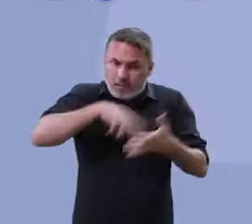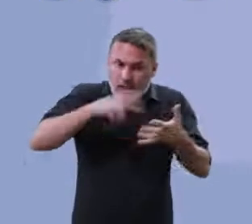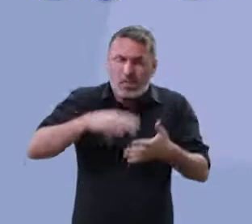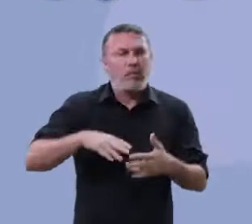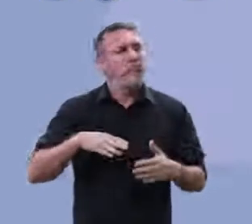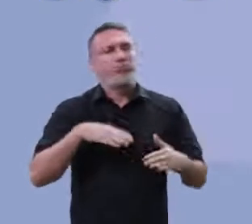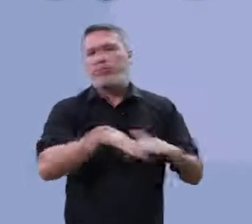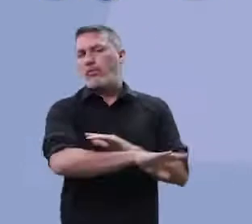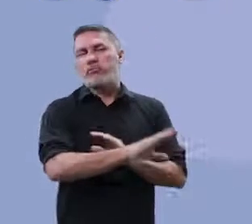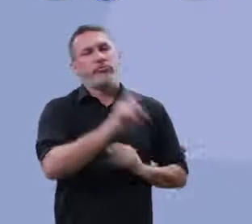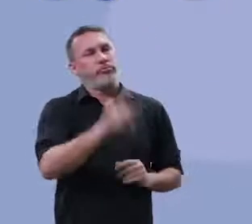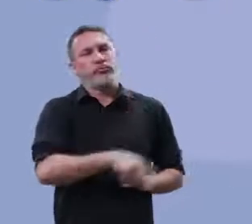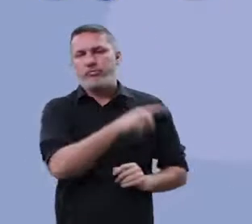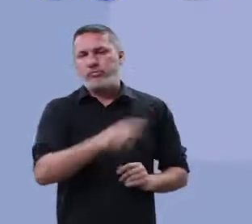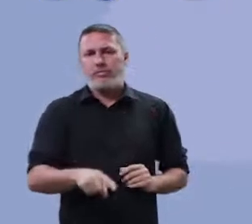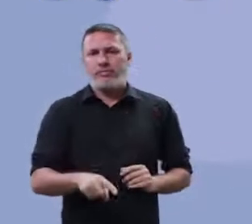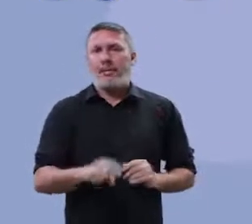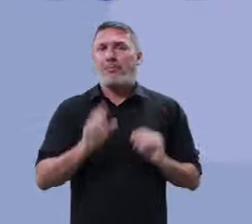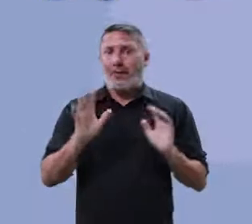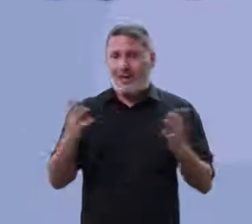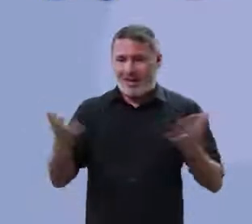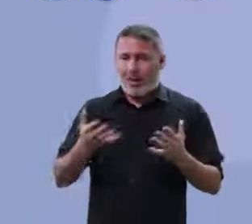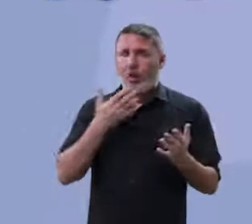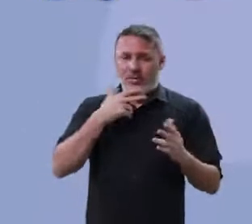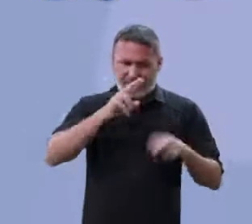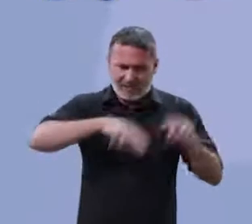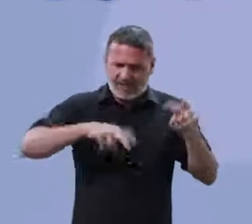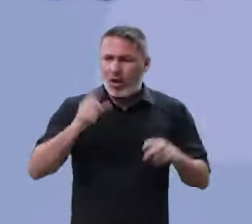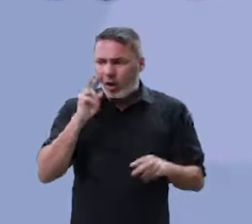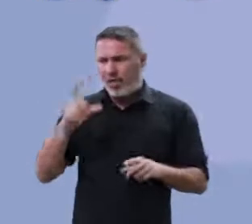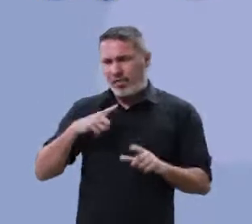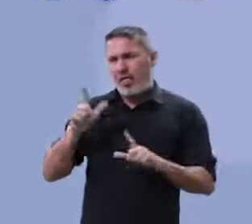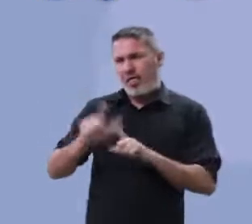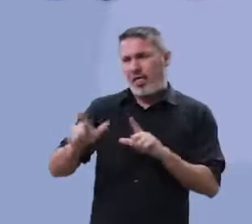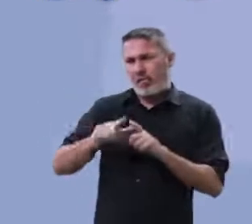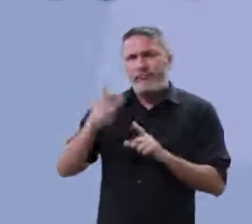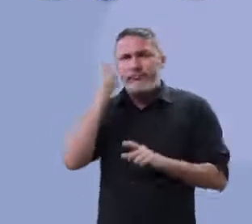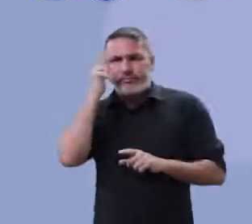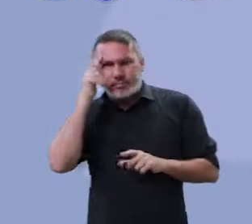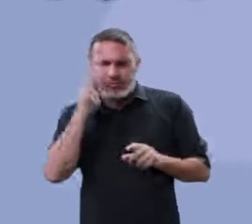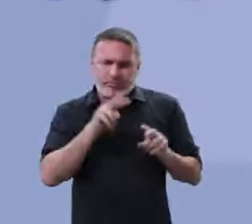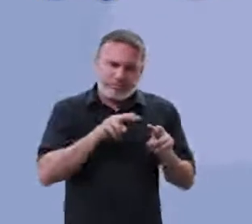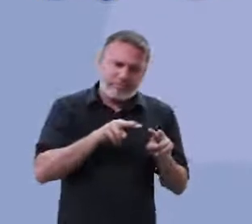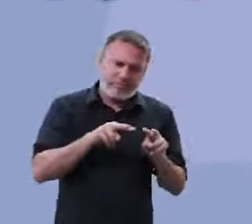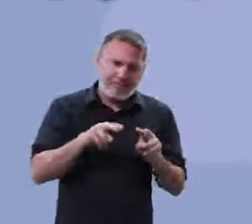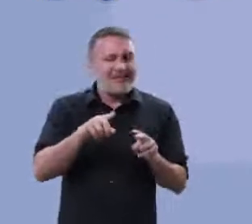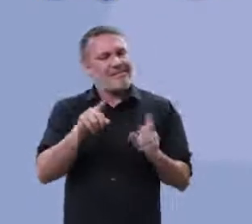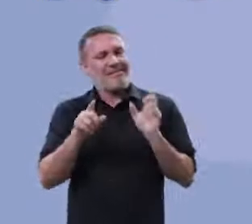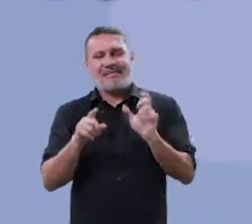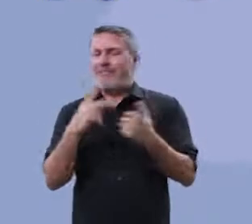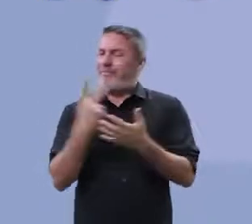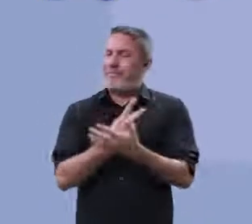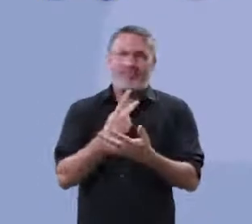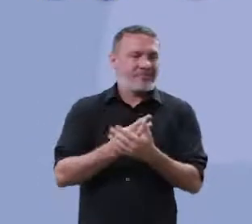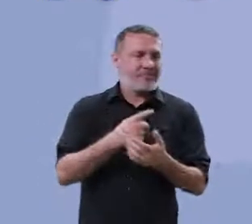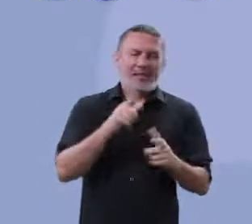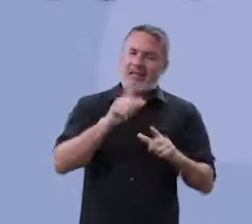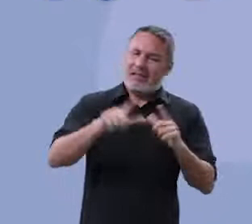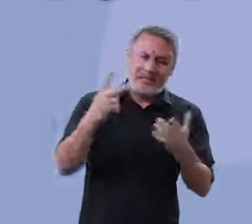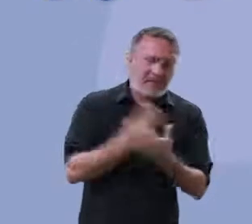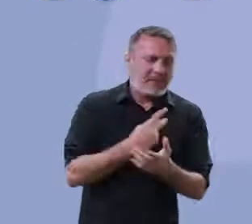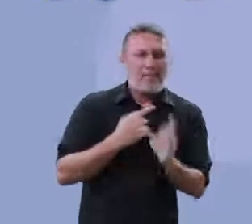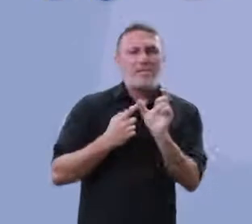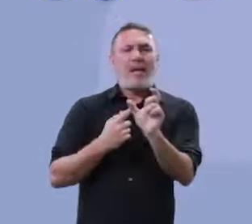corrigir o seu texto. Mas nessa questão aí, o corretor vai ter que olhar, vai ter que, né? Olha, acho que ele escreveu isso e coisa e tal.